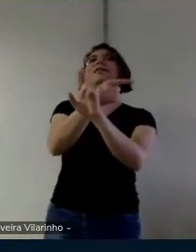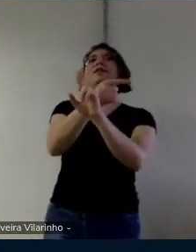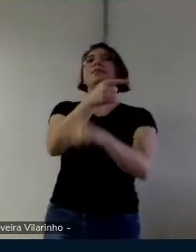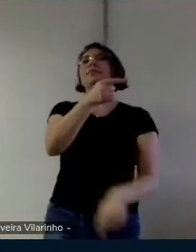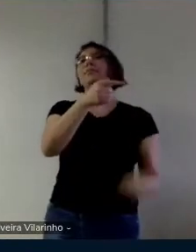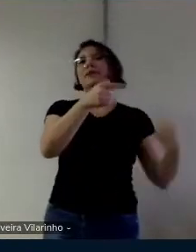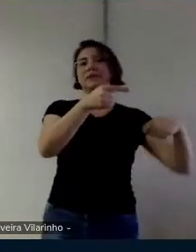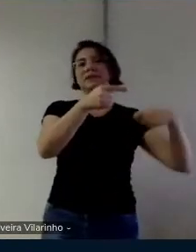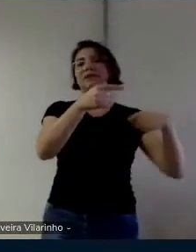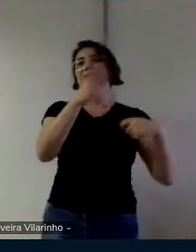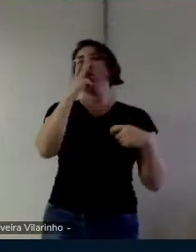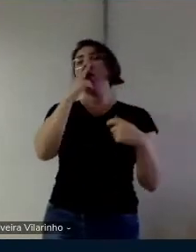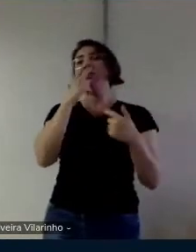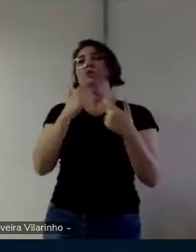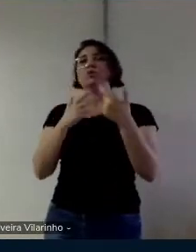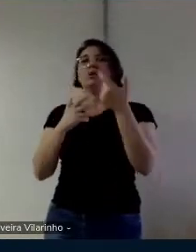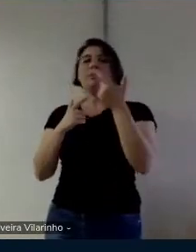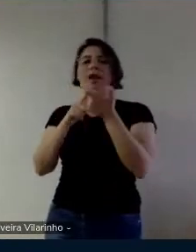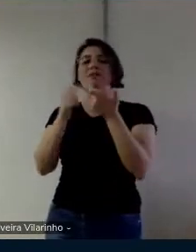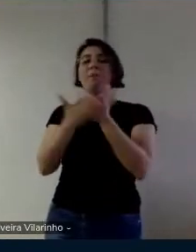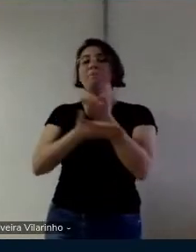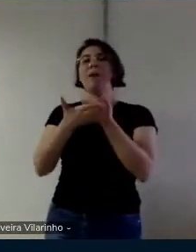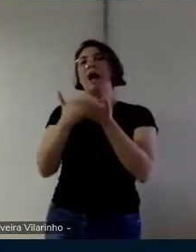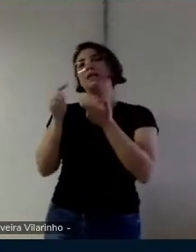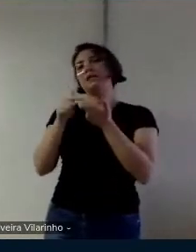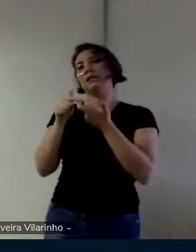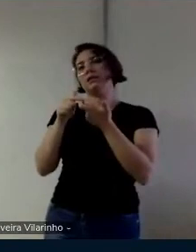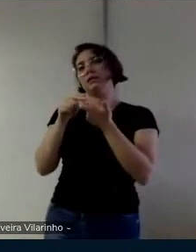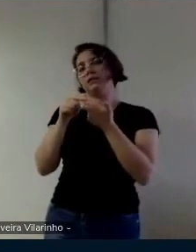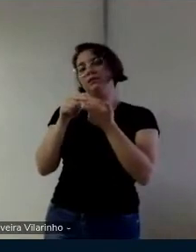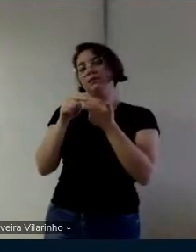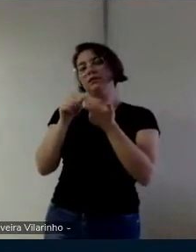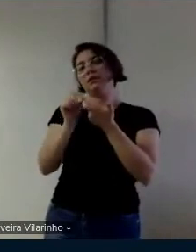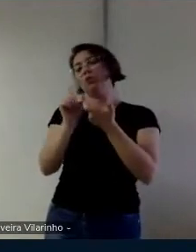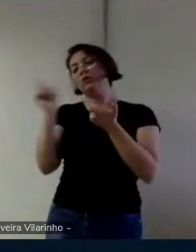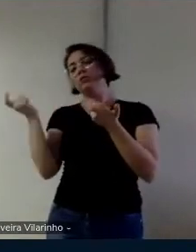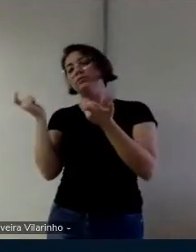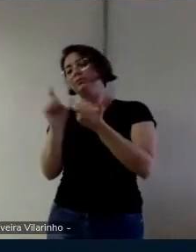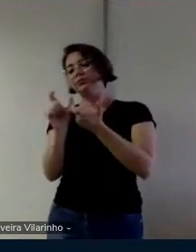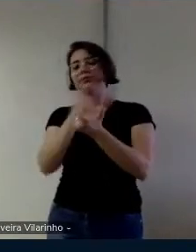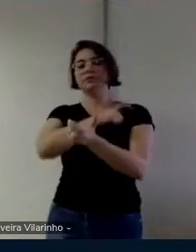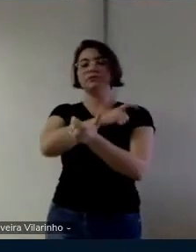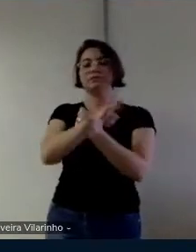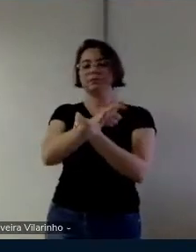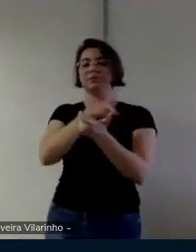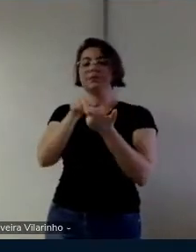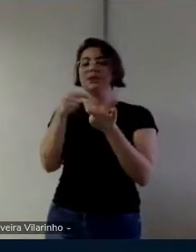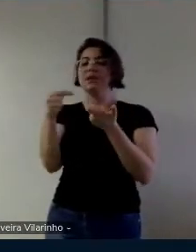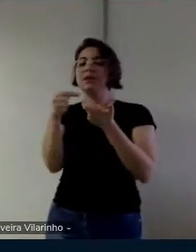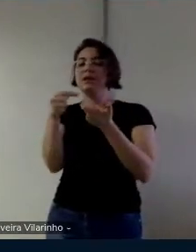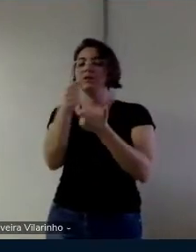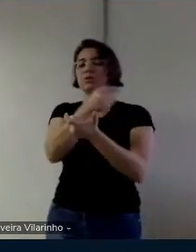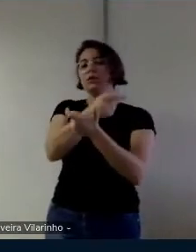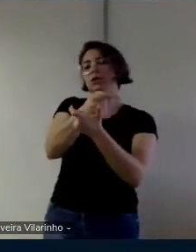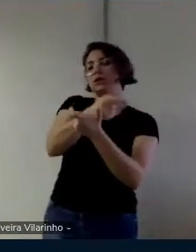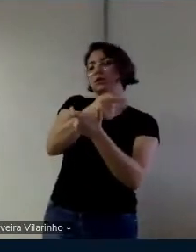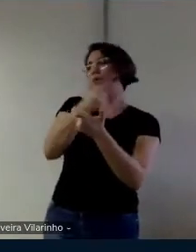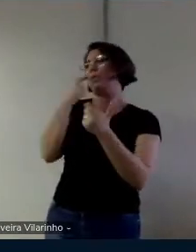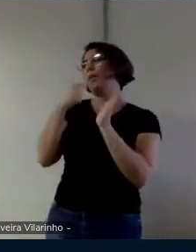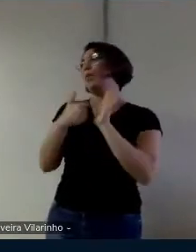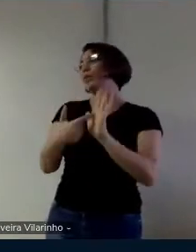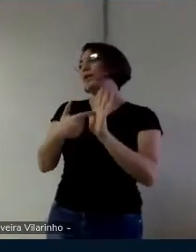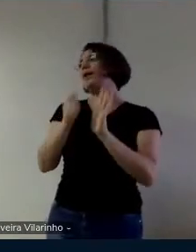todas as bases você não colocou né e eu vou nesse tempo que a gente tem aqui pra não não ocupar demais